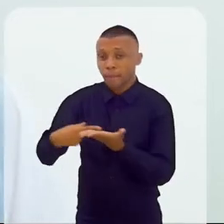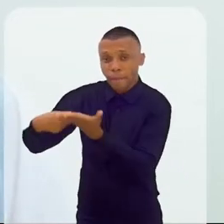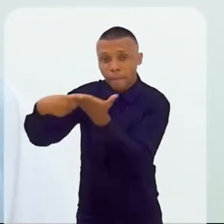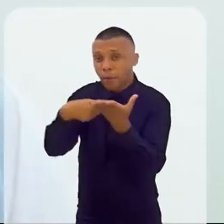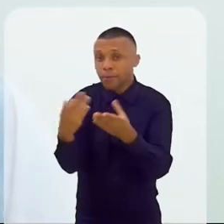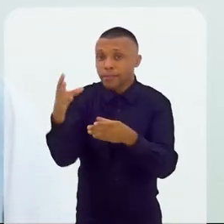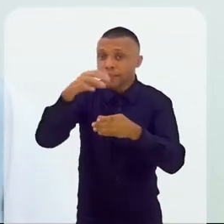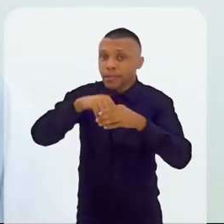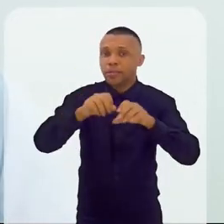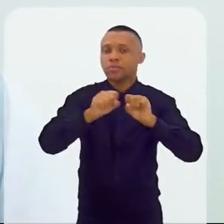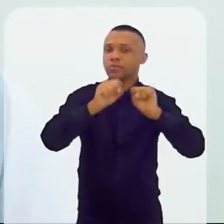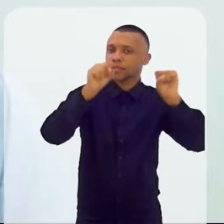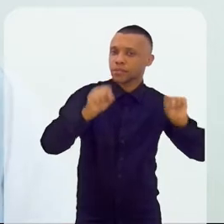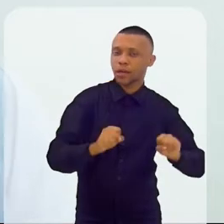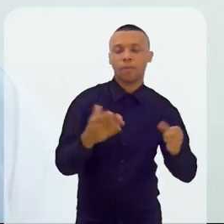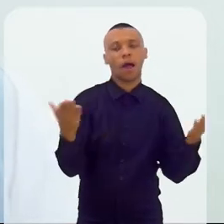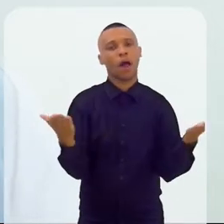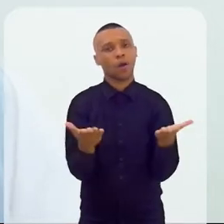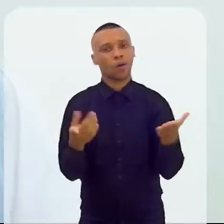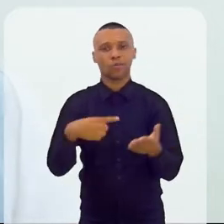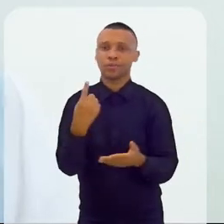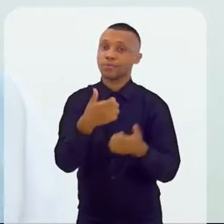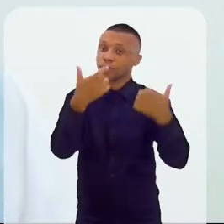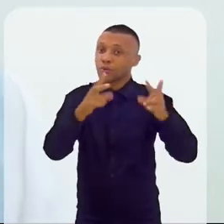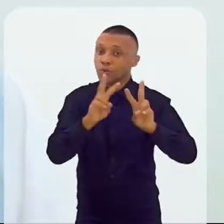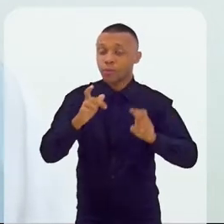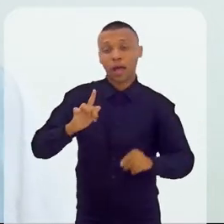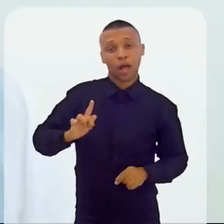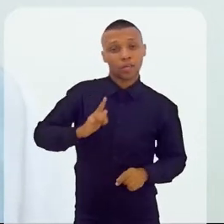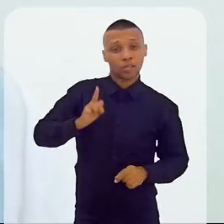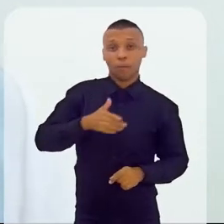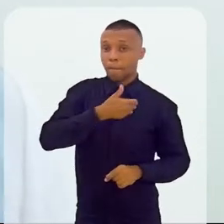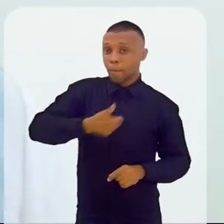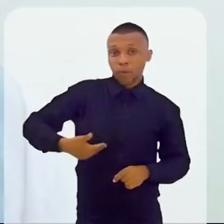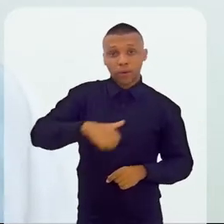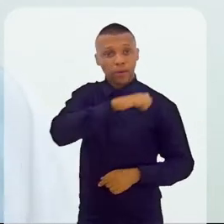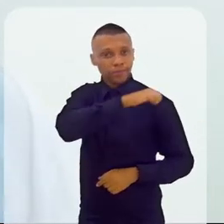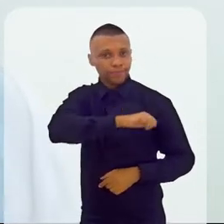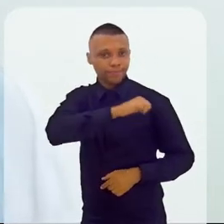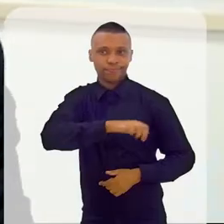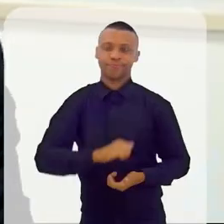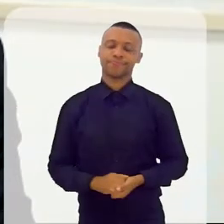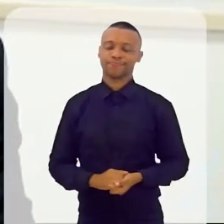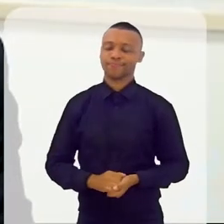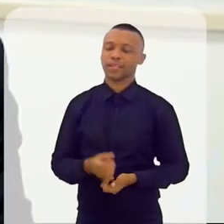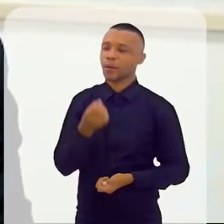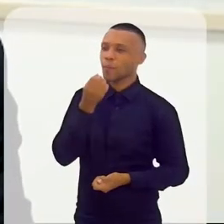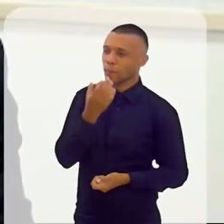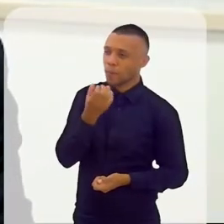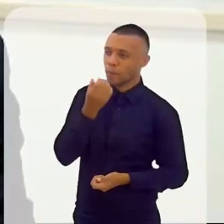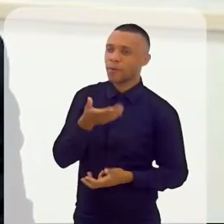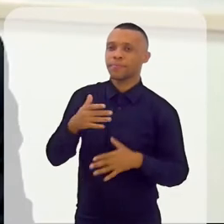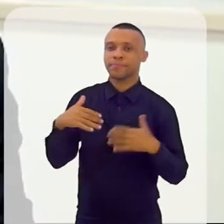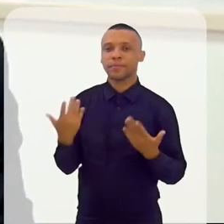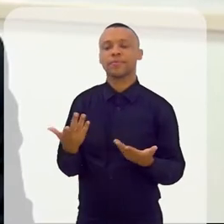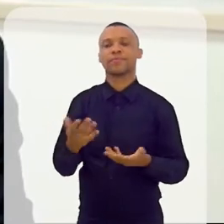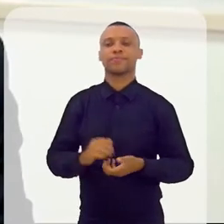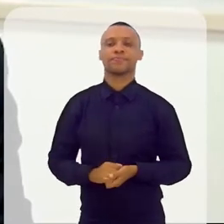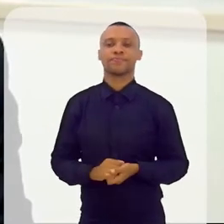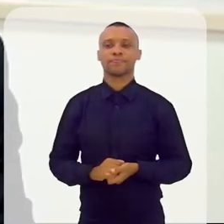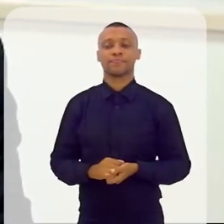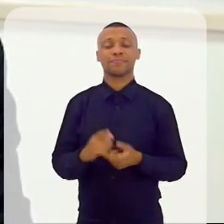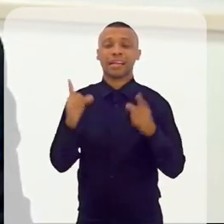dentro do sistema e também agora a gente está falando para a gestão pública aqui do Estado do Rio de Janeiro. Legal. Olha,